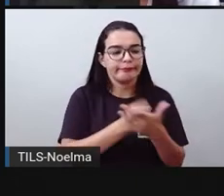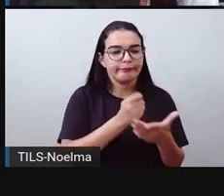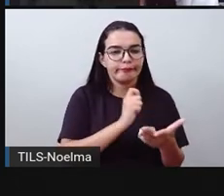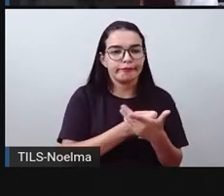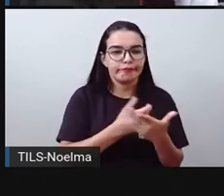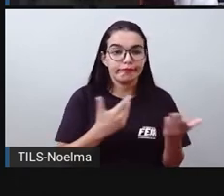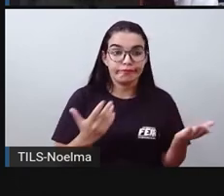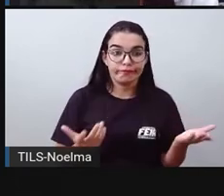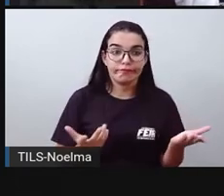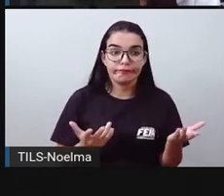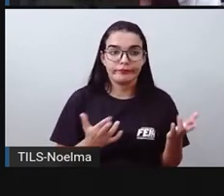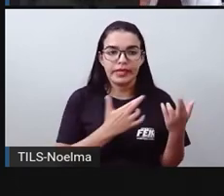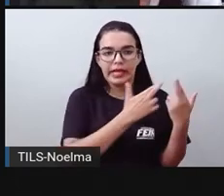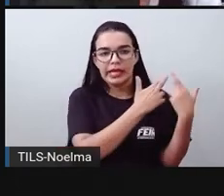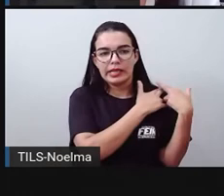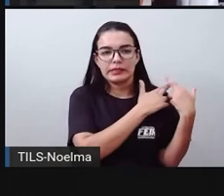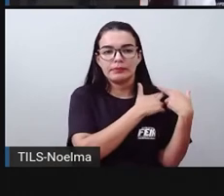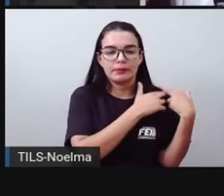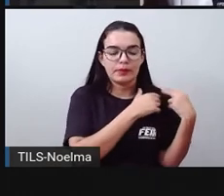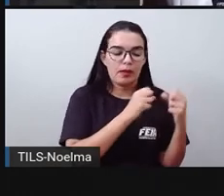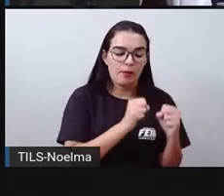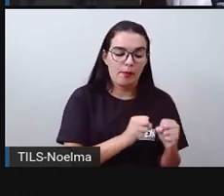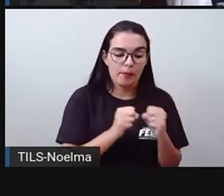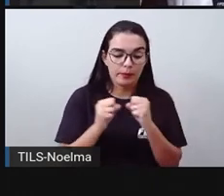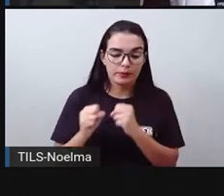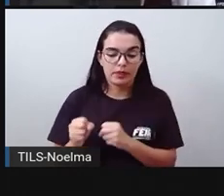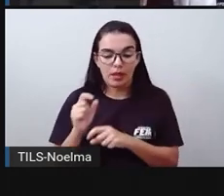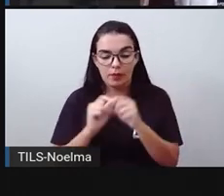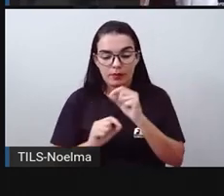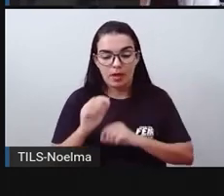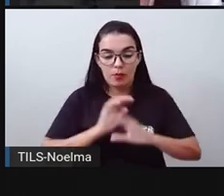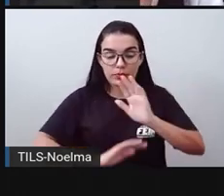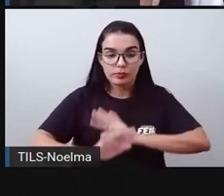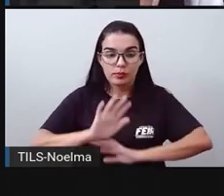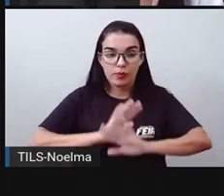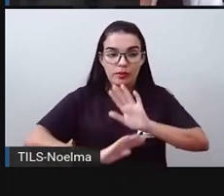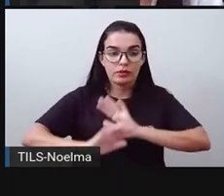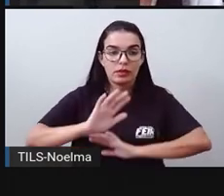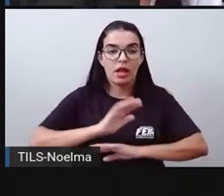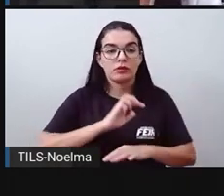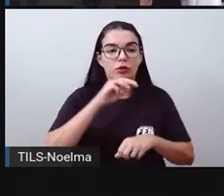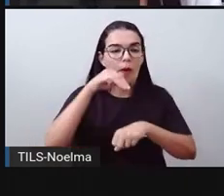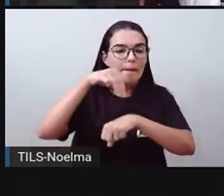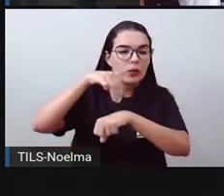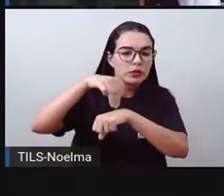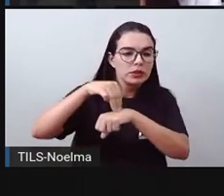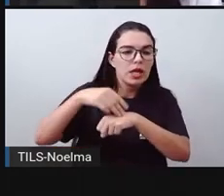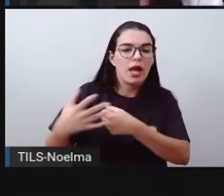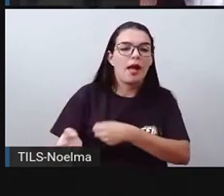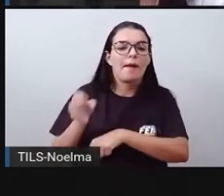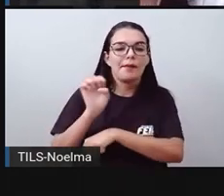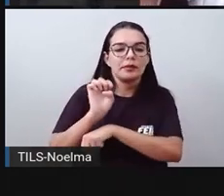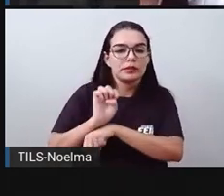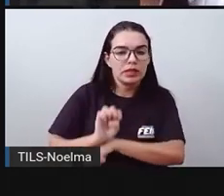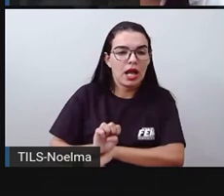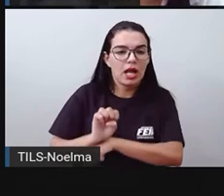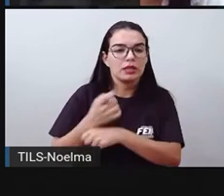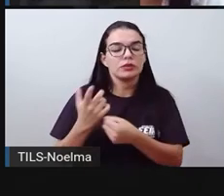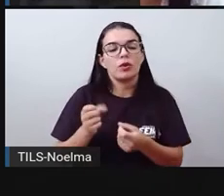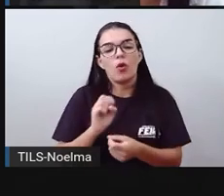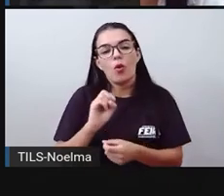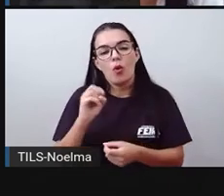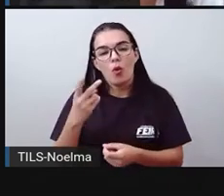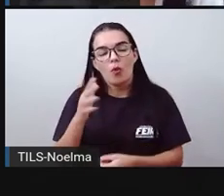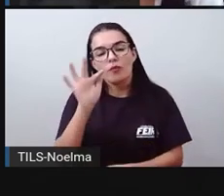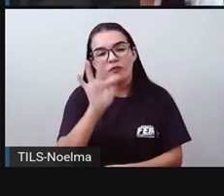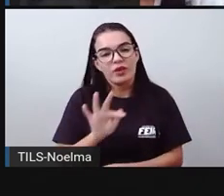elas ficam sob o poder, sob os cuidados também do município, do estado ou do governo federal.